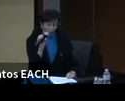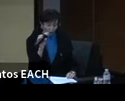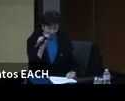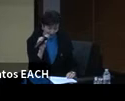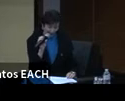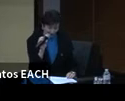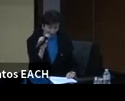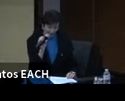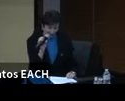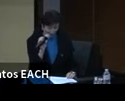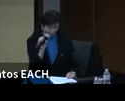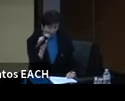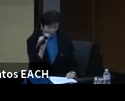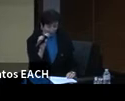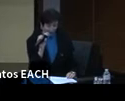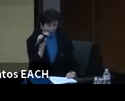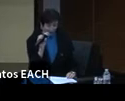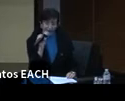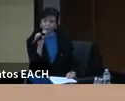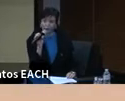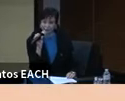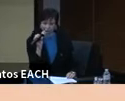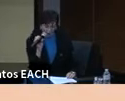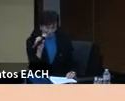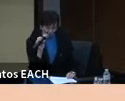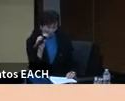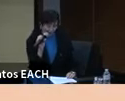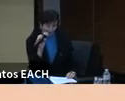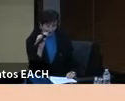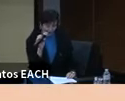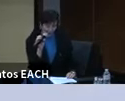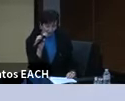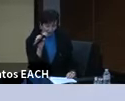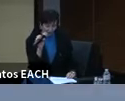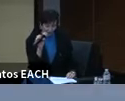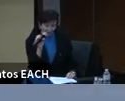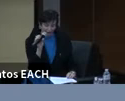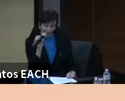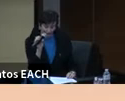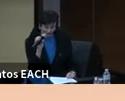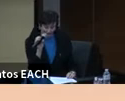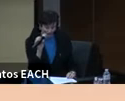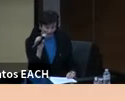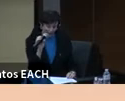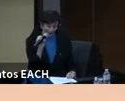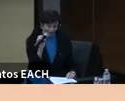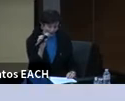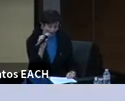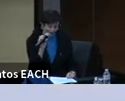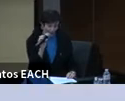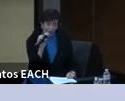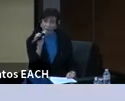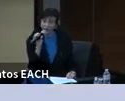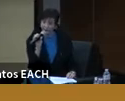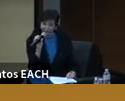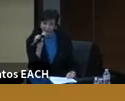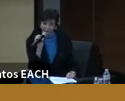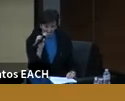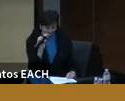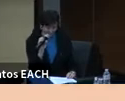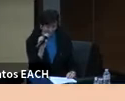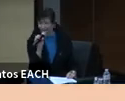o conceito que trabalhamos desde o final do século XIX e aprimoramos no século XX é que o lazer é um